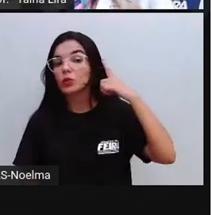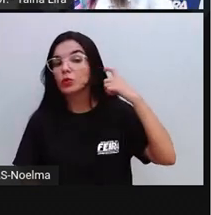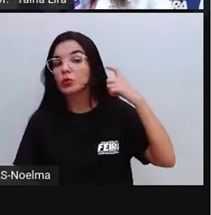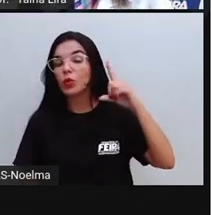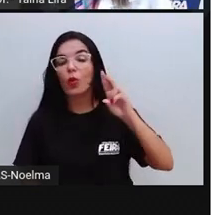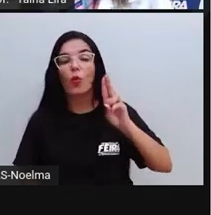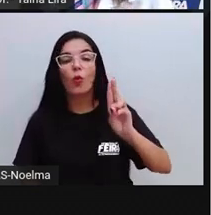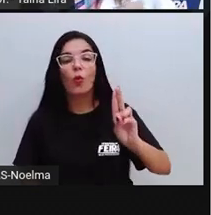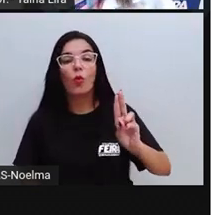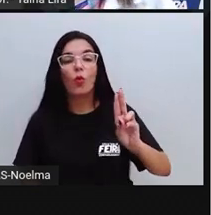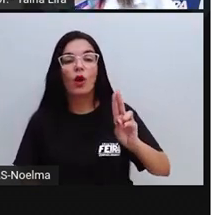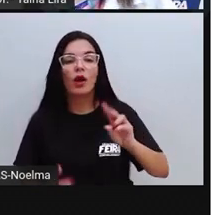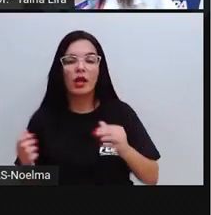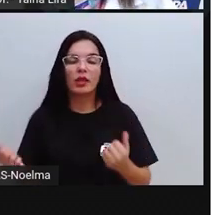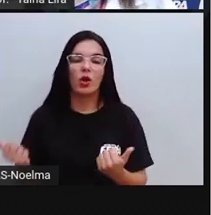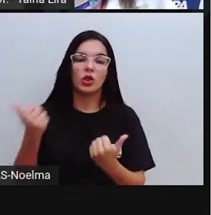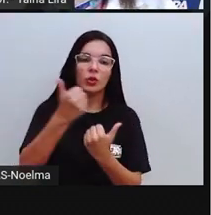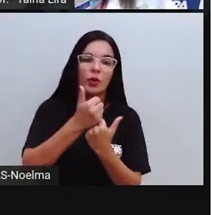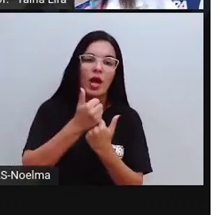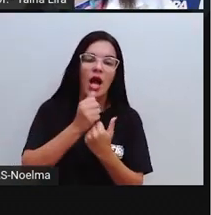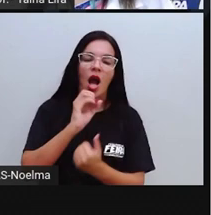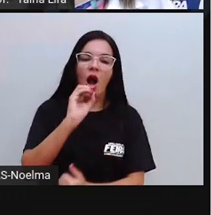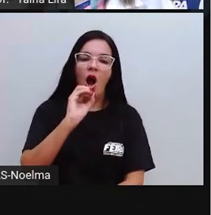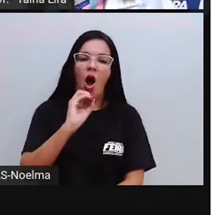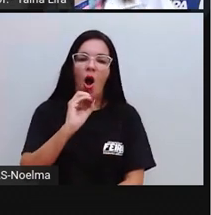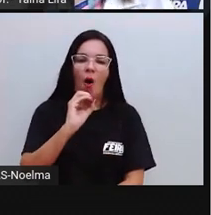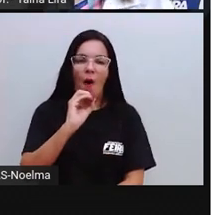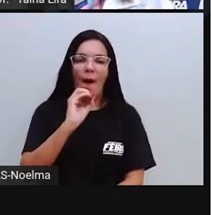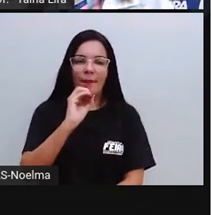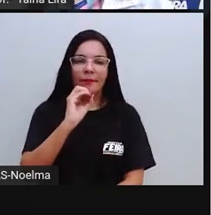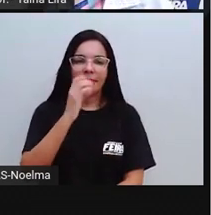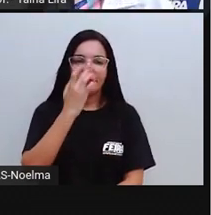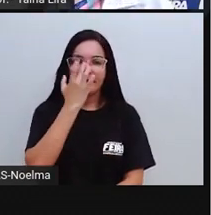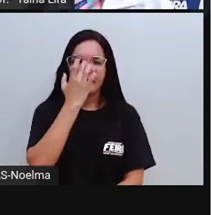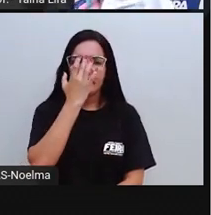o é que eu faço? Coloquei a letra O, tá bom?